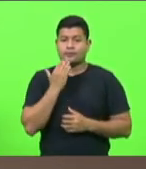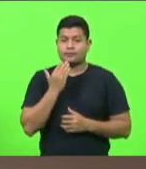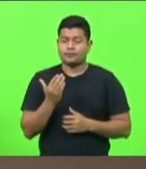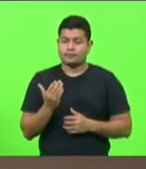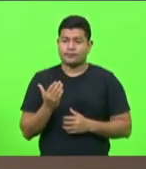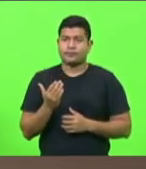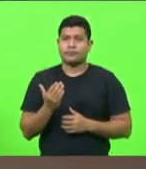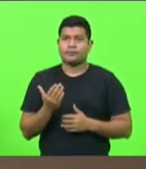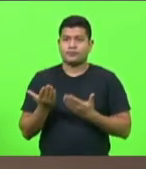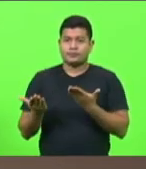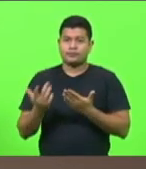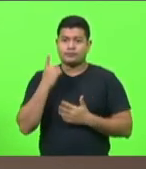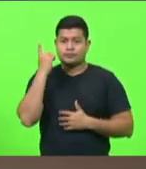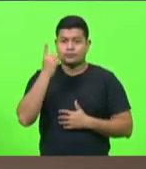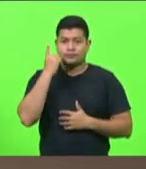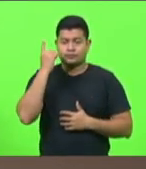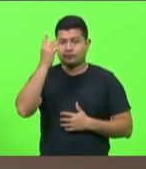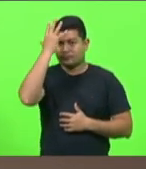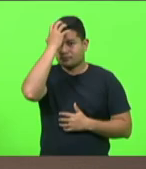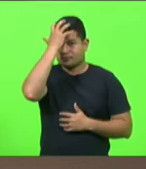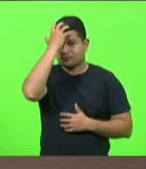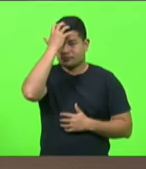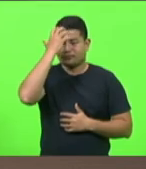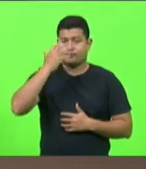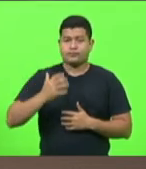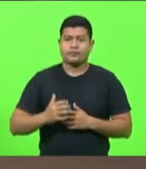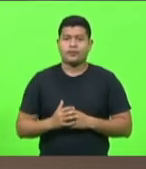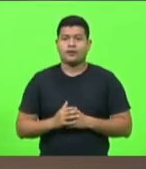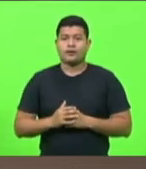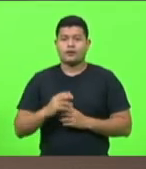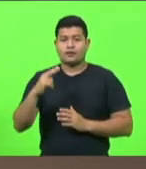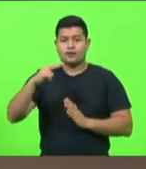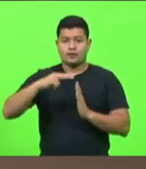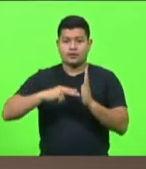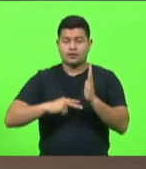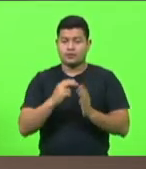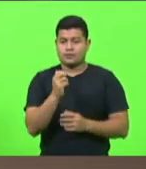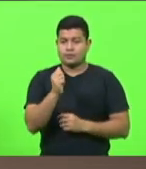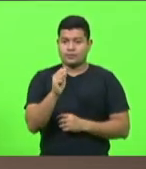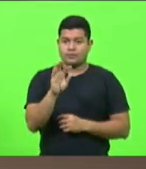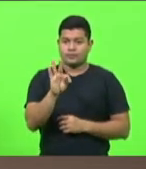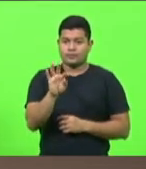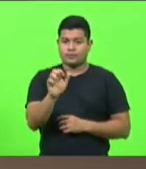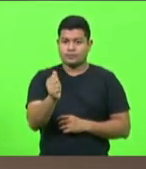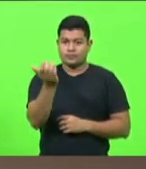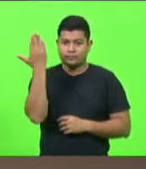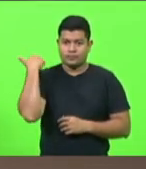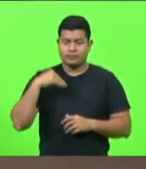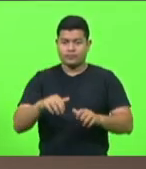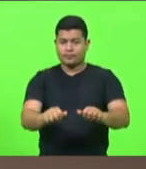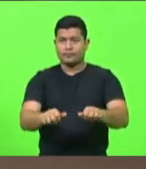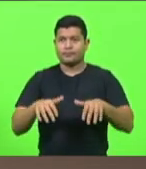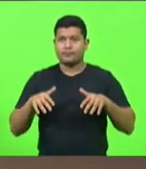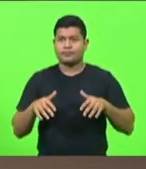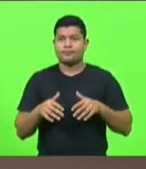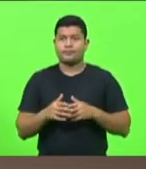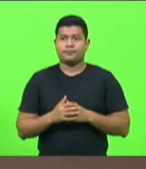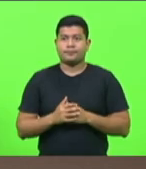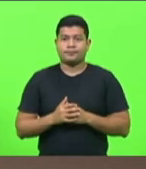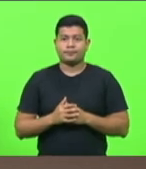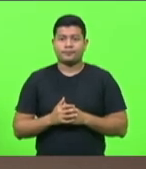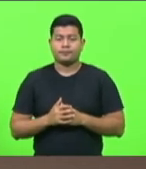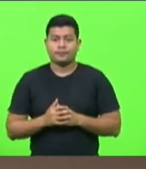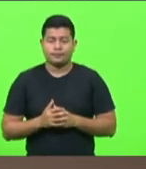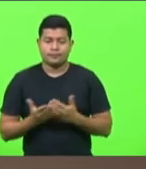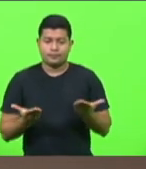que o deputado Ismael dos Santos possa fazer a leitura da ata da sessão anterior como